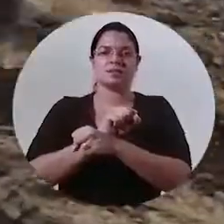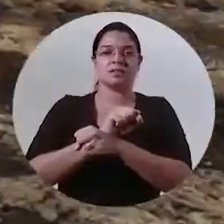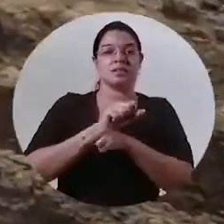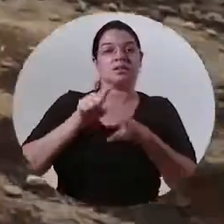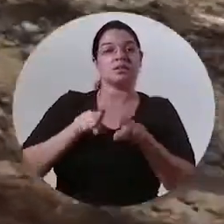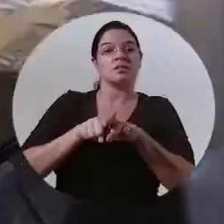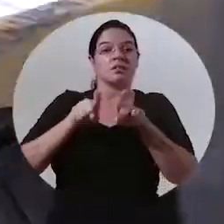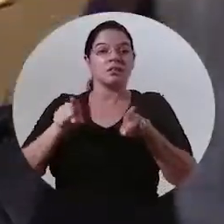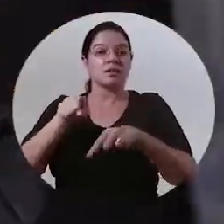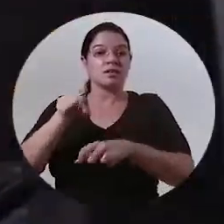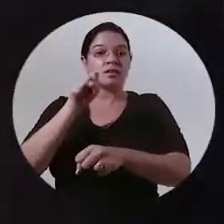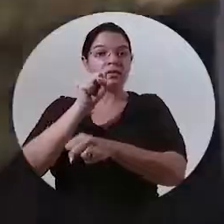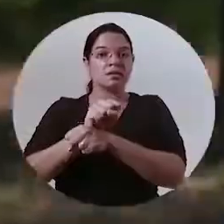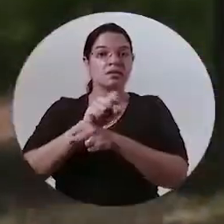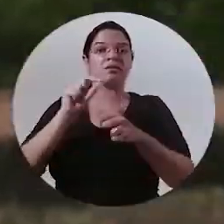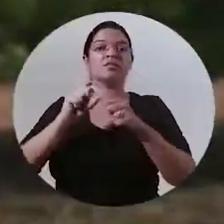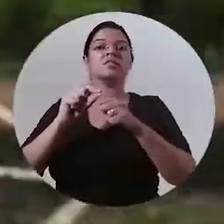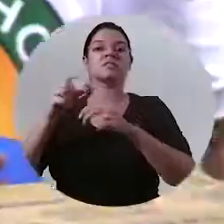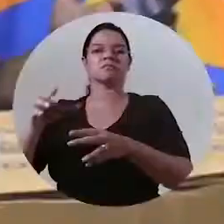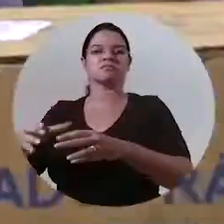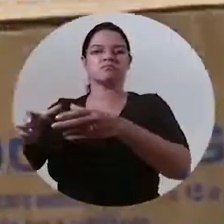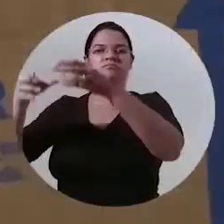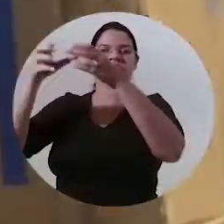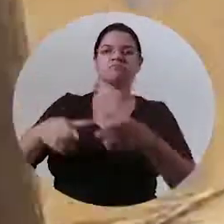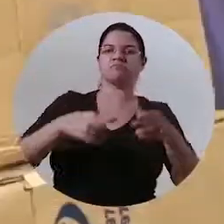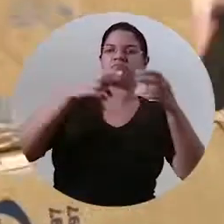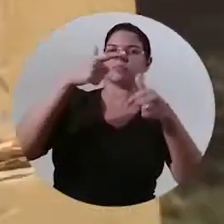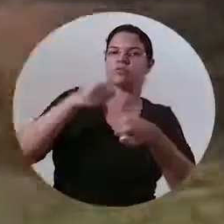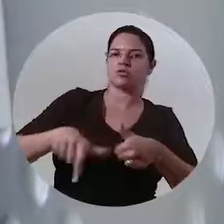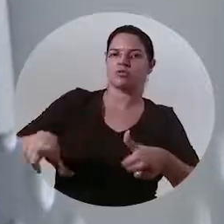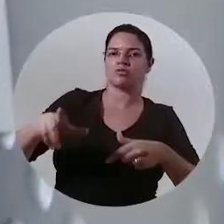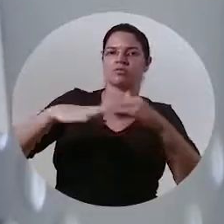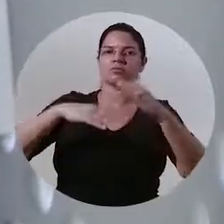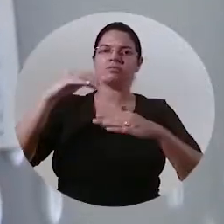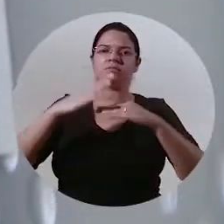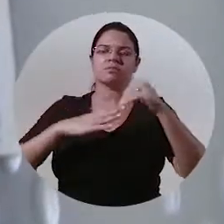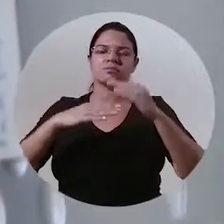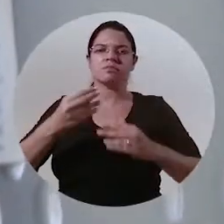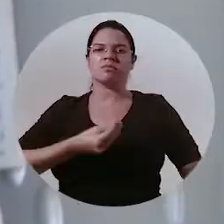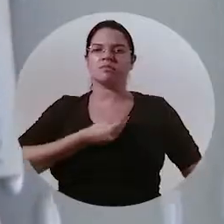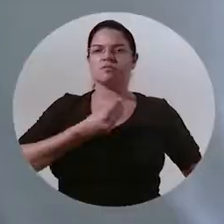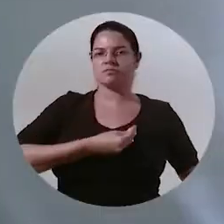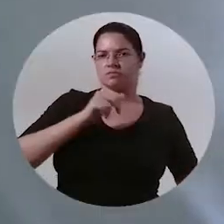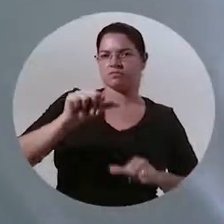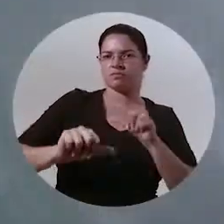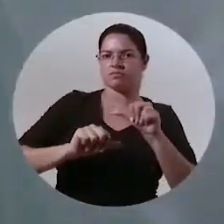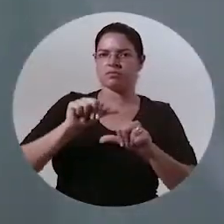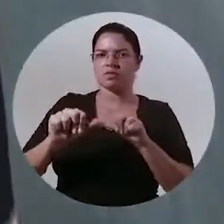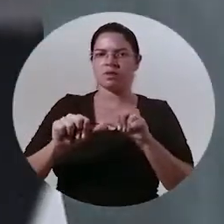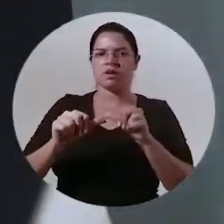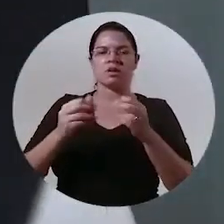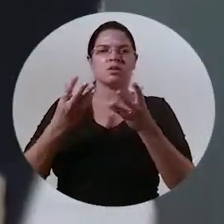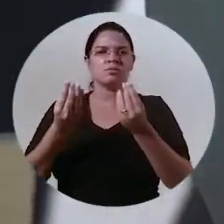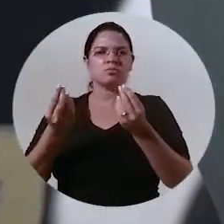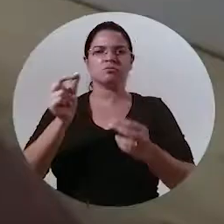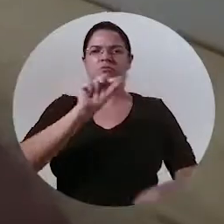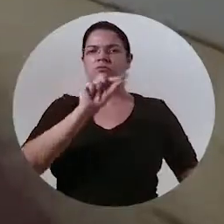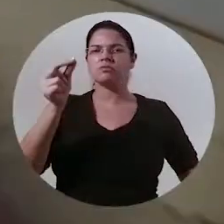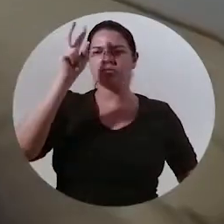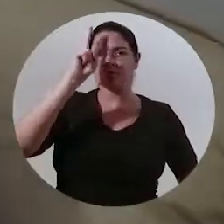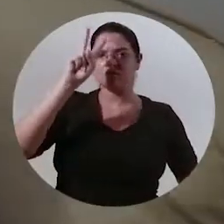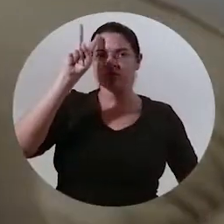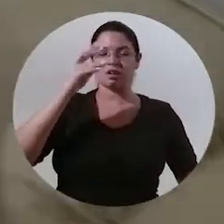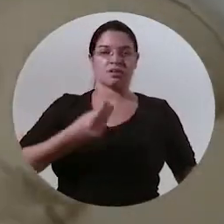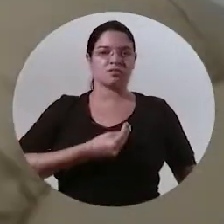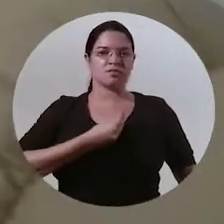nos impede A não ser que a parada seja para montar novamente a estrutura que vai de novo vidas mudar e